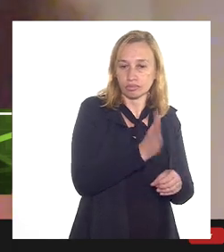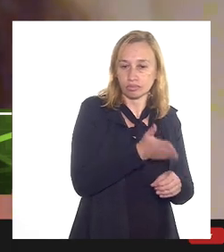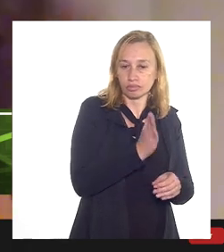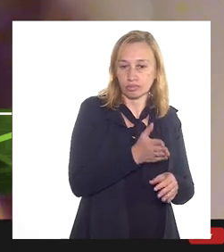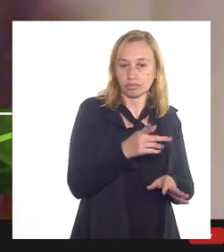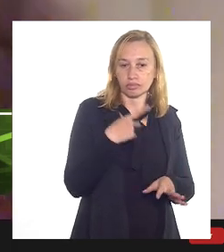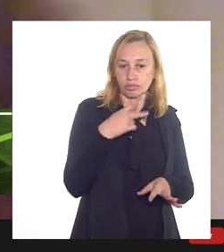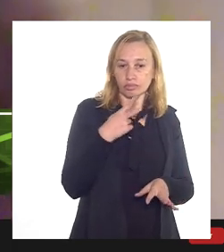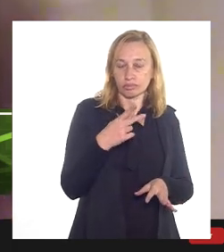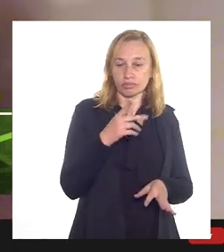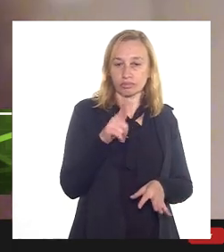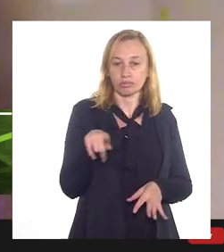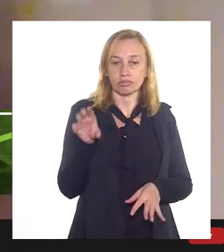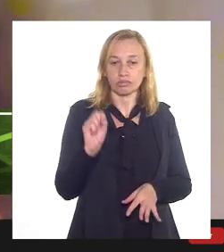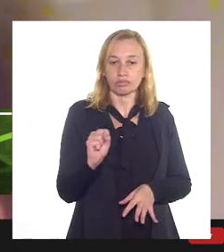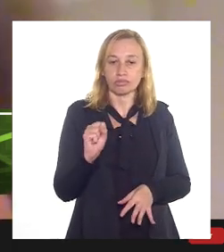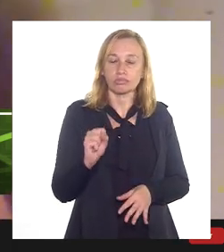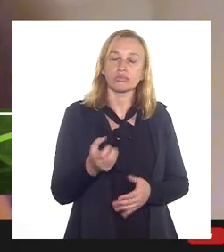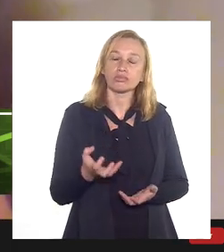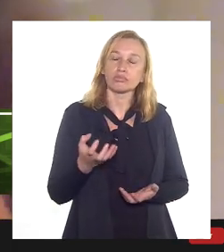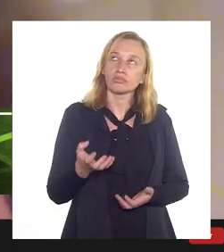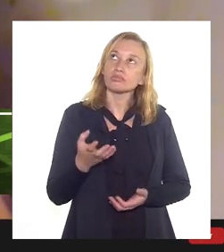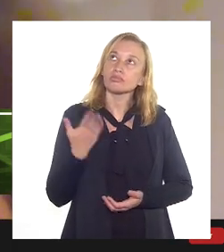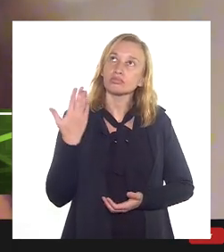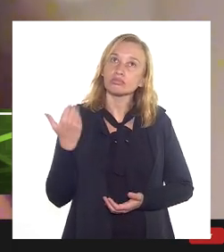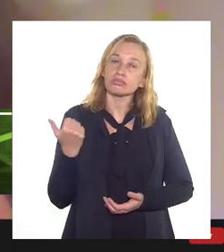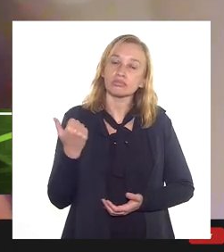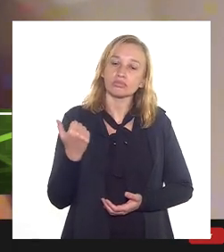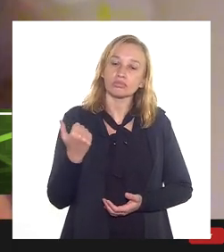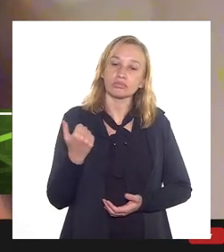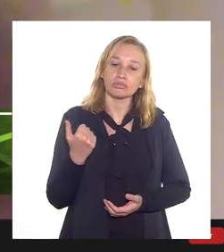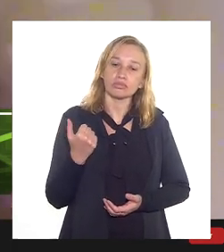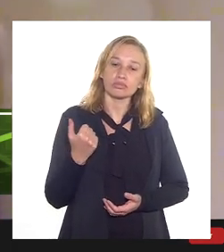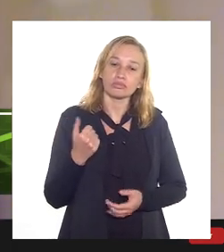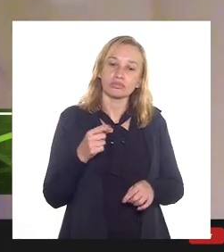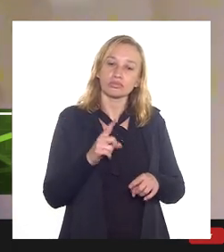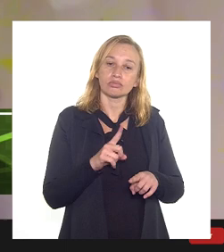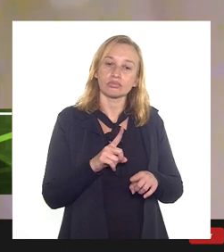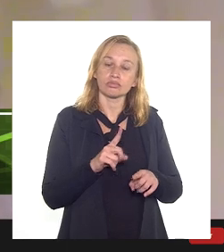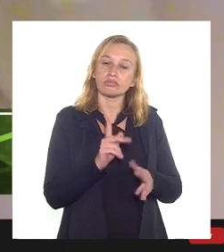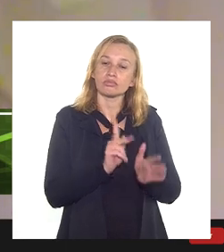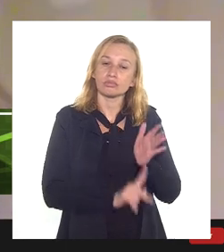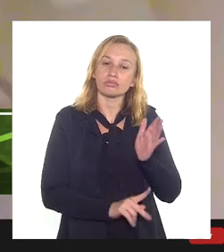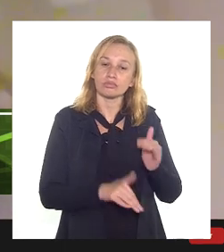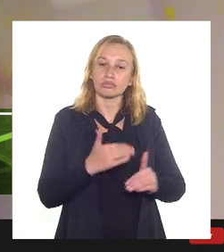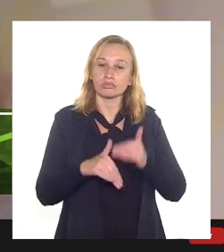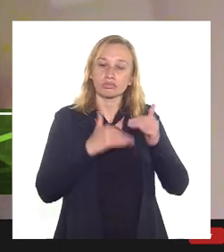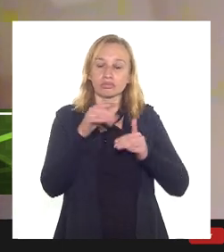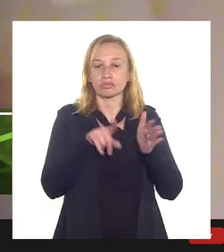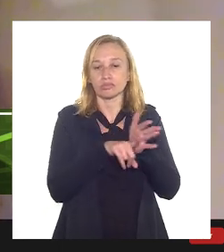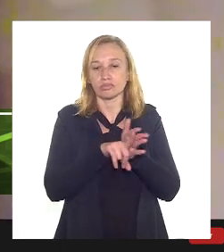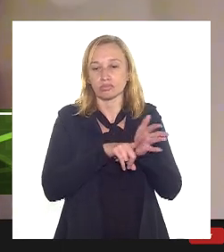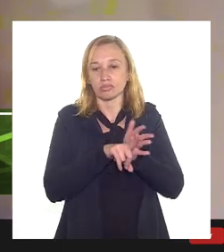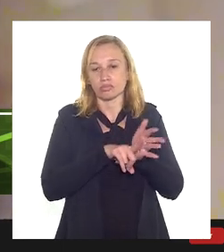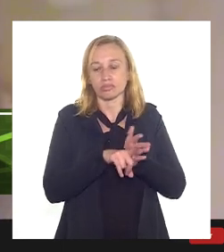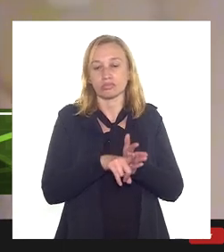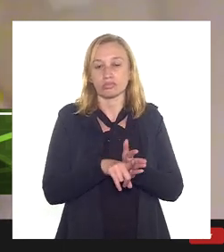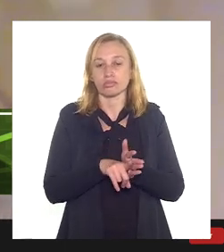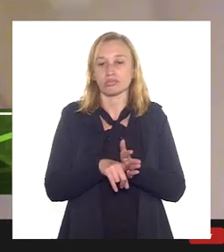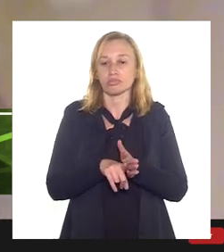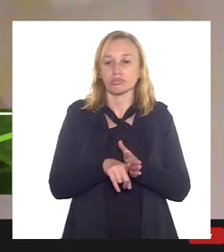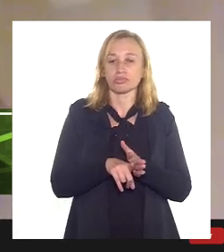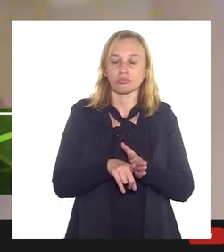aqui a respeito do gás, mas eu quero saber a respeito dos projetos de desenvolvimento de pesquisa em si para